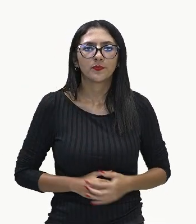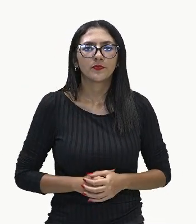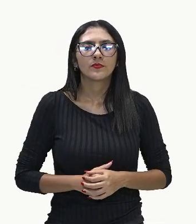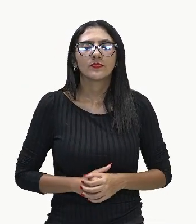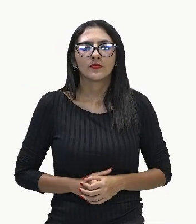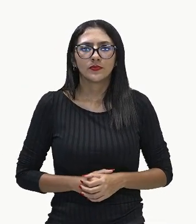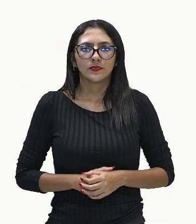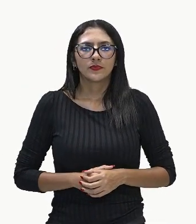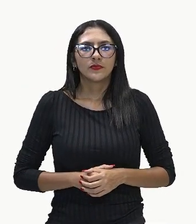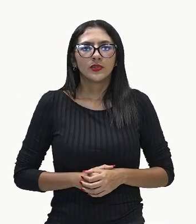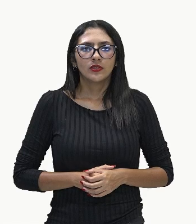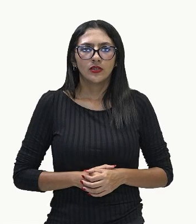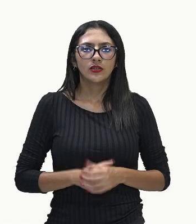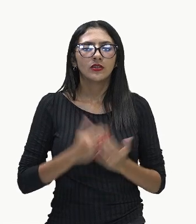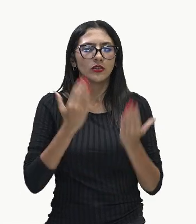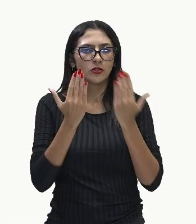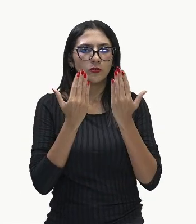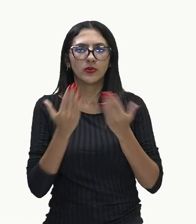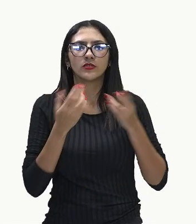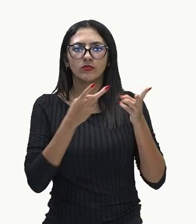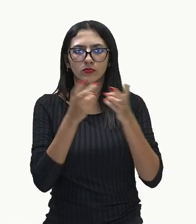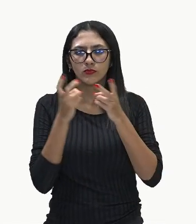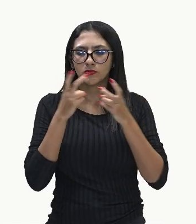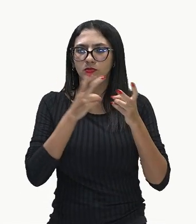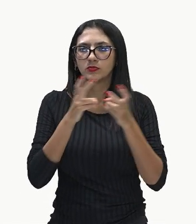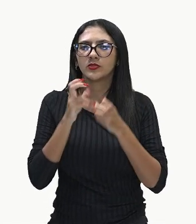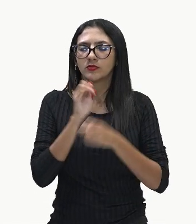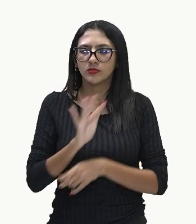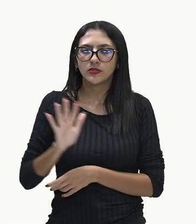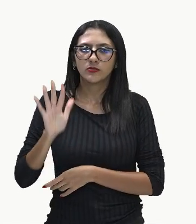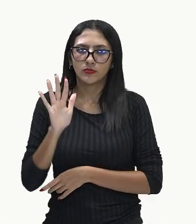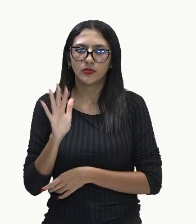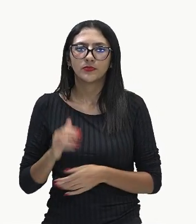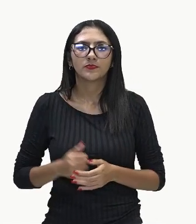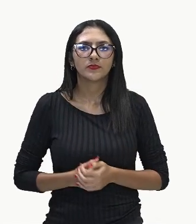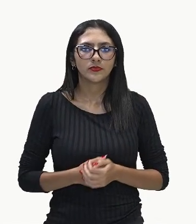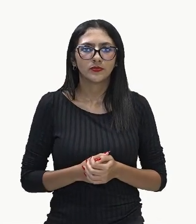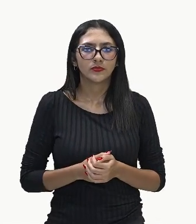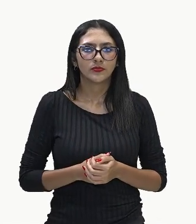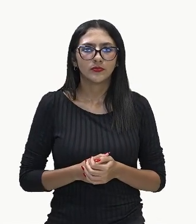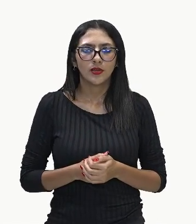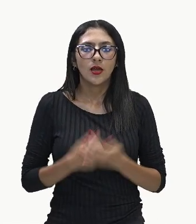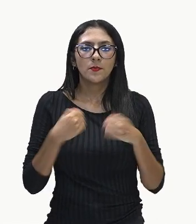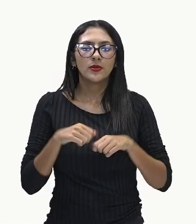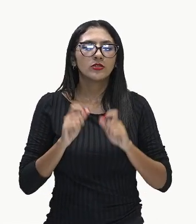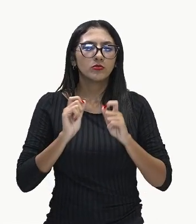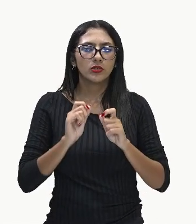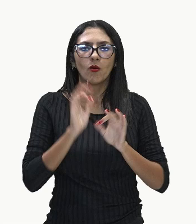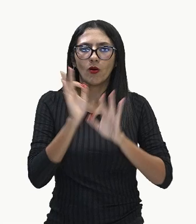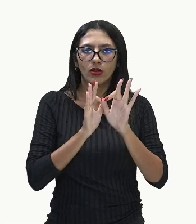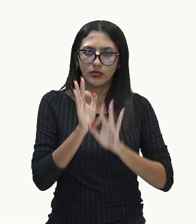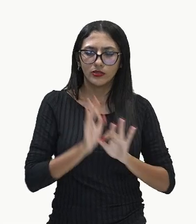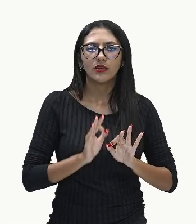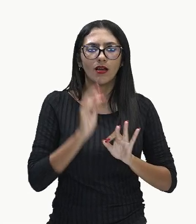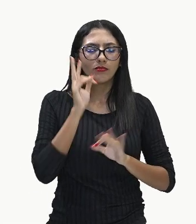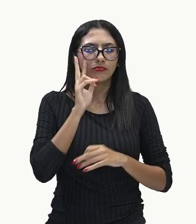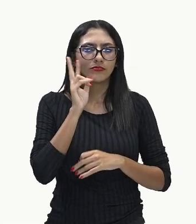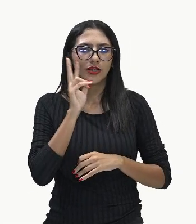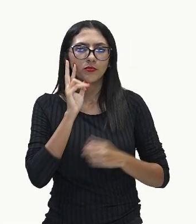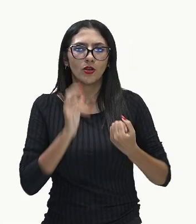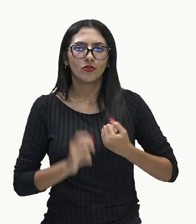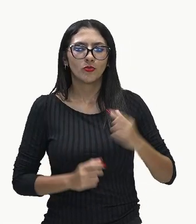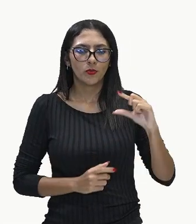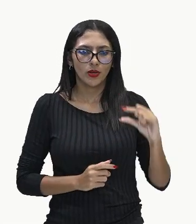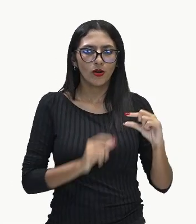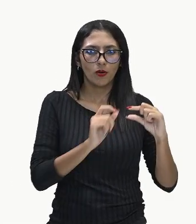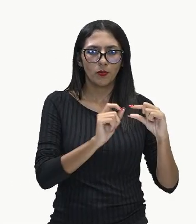Observando o gráfico, notamos a temperatura média, então, observe que ele sempre vai ter que colocar aqui em ordem crescente, quando a gente for precisar